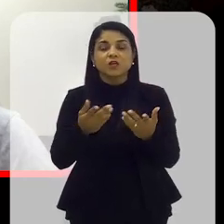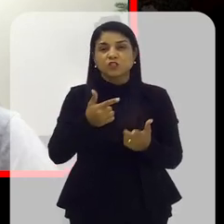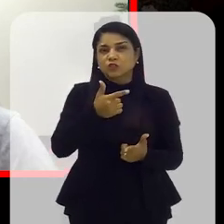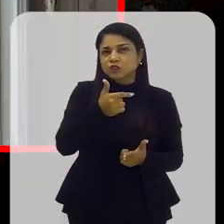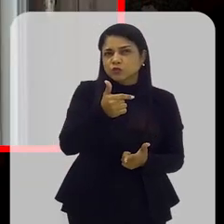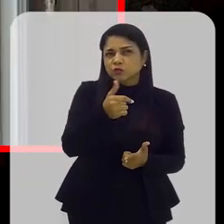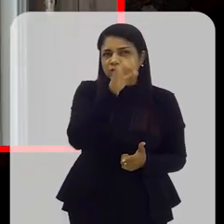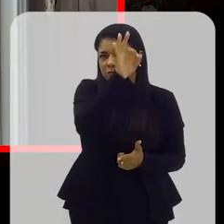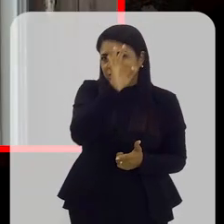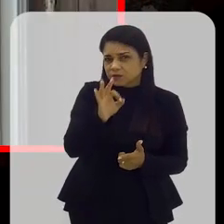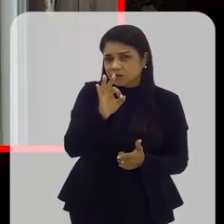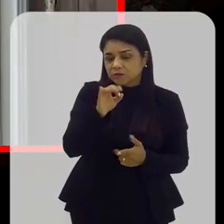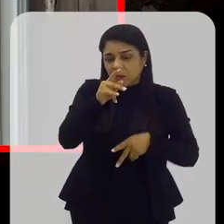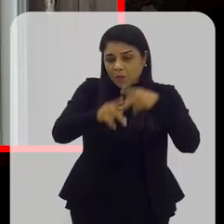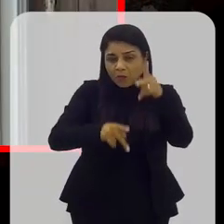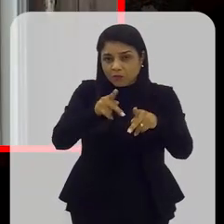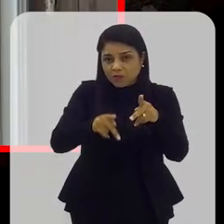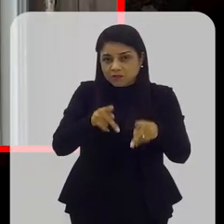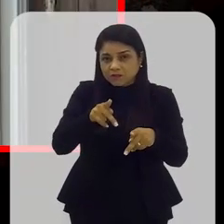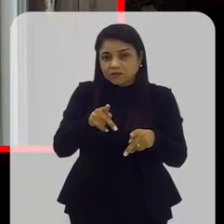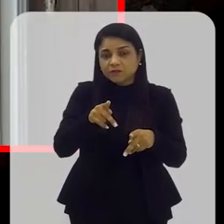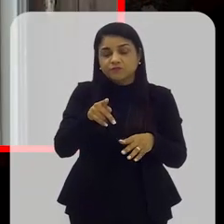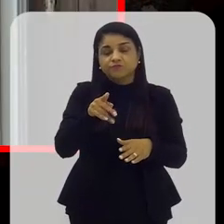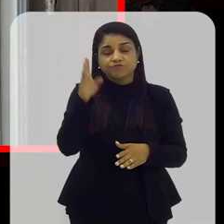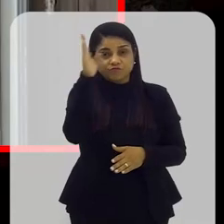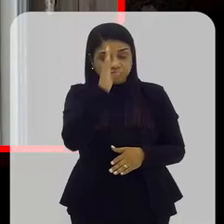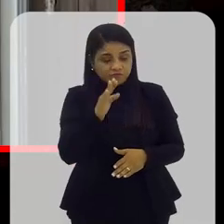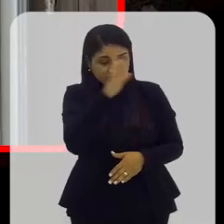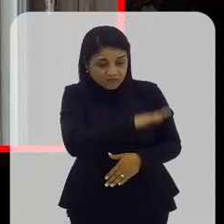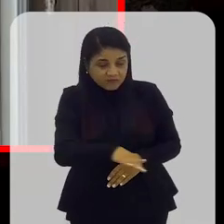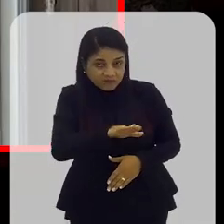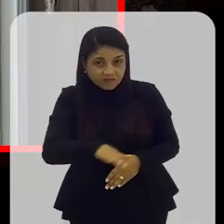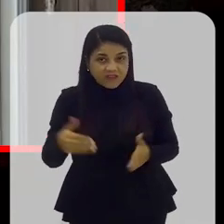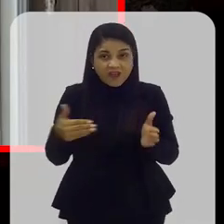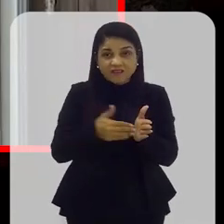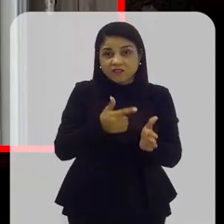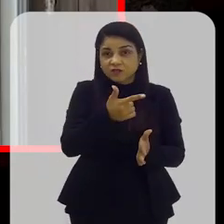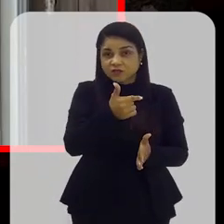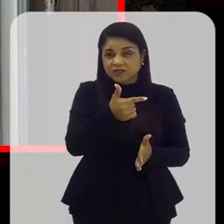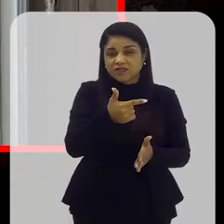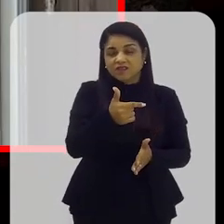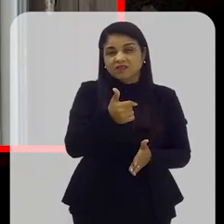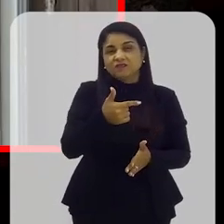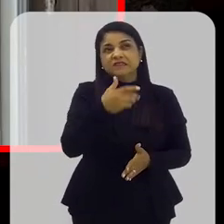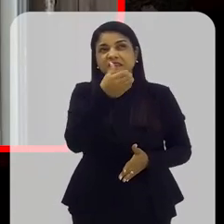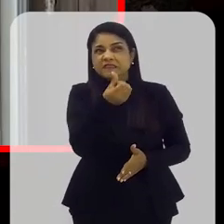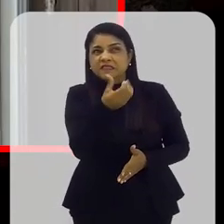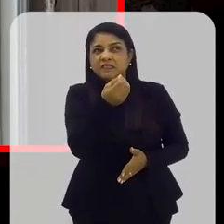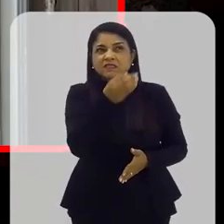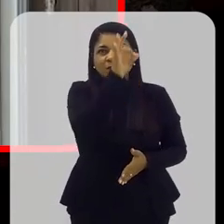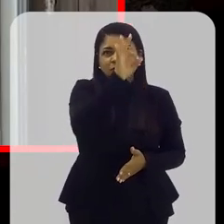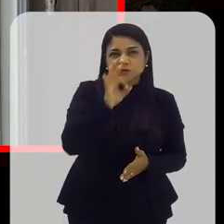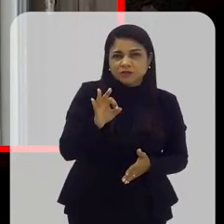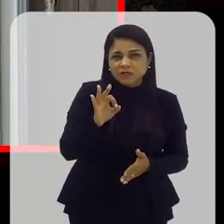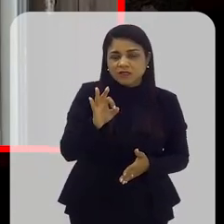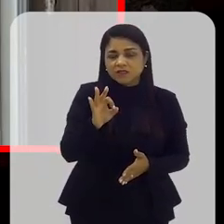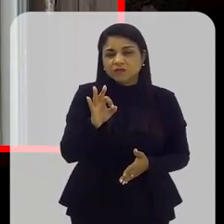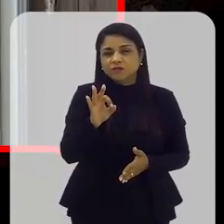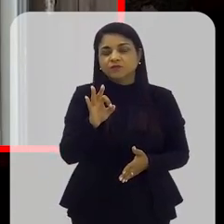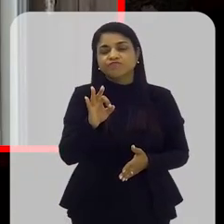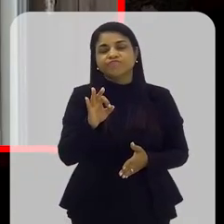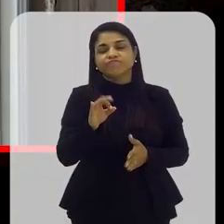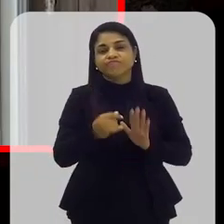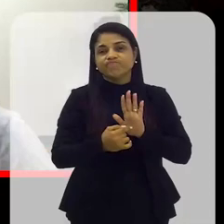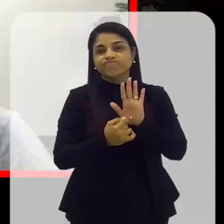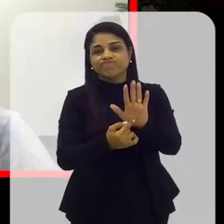12% da população brasileira de crianças de até 12 anos apresentam, 56%, se não me engano, esse estudo dizia que crianças com 12